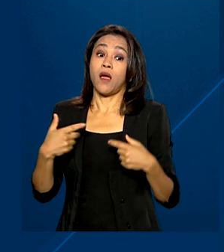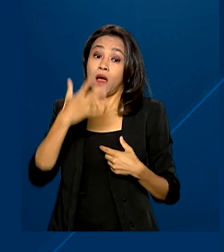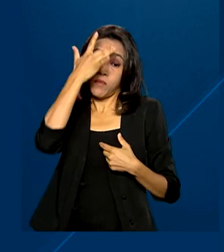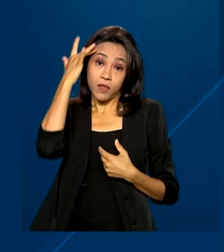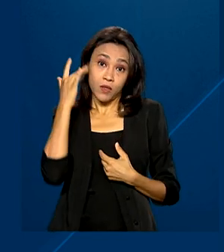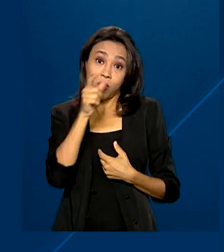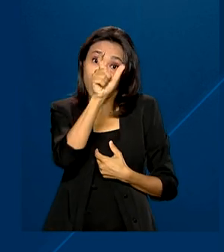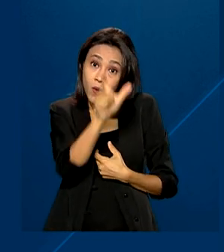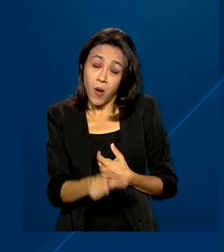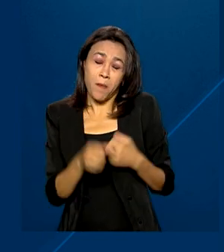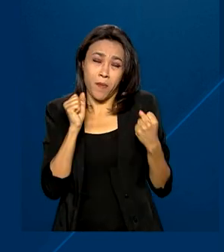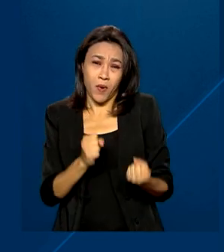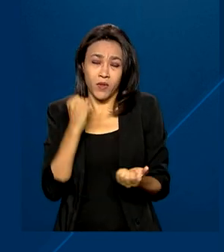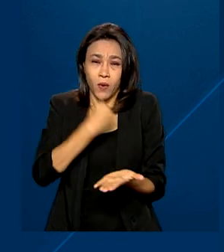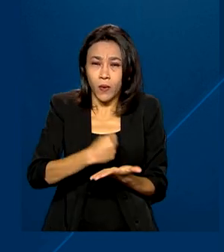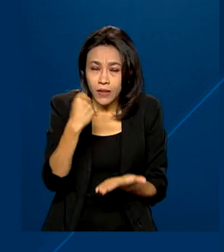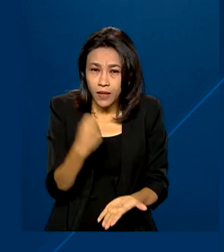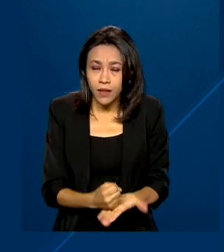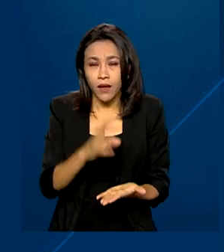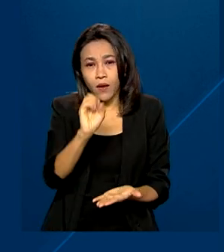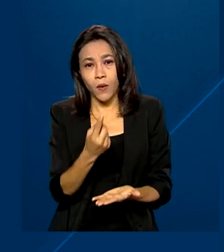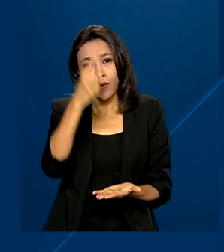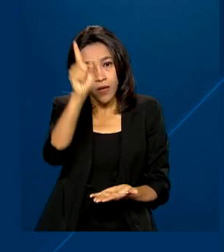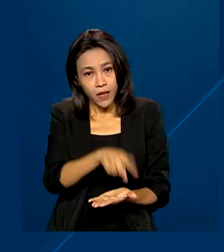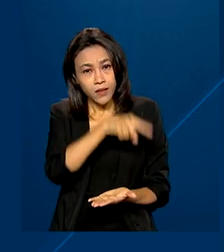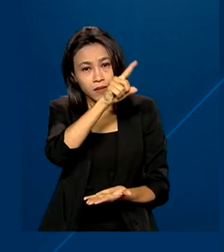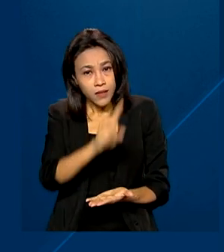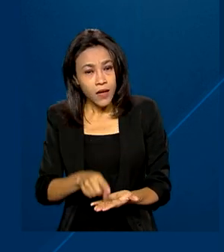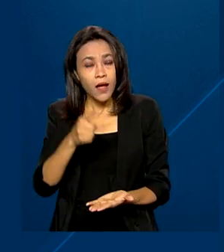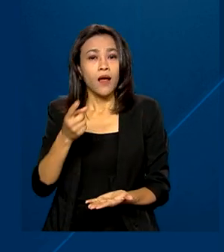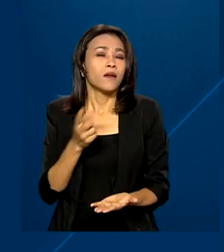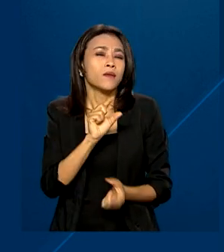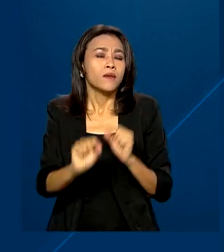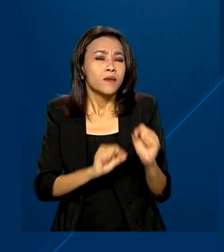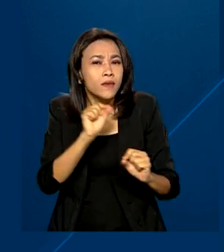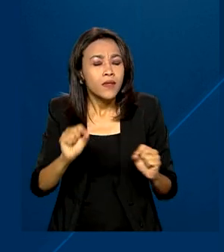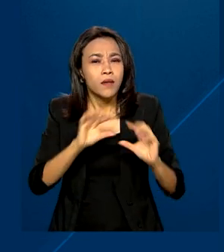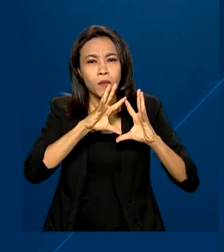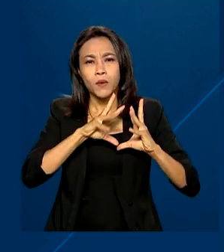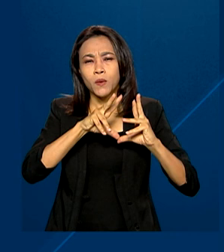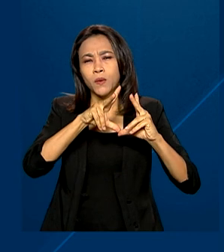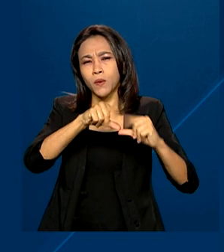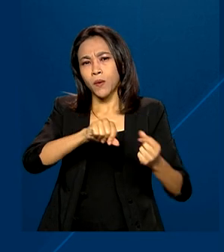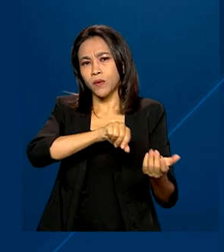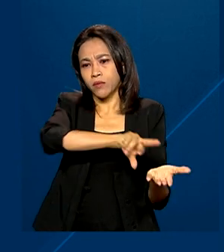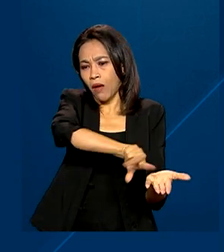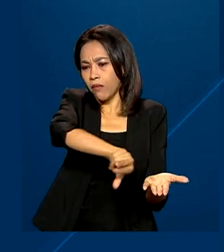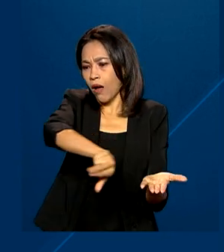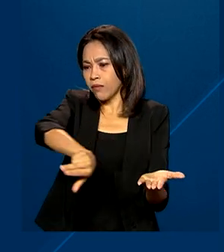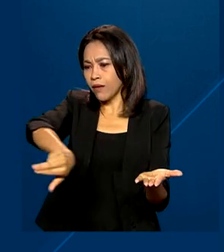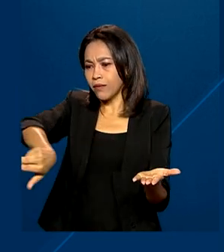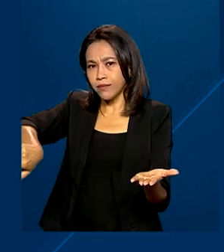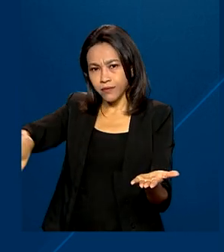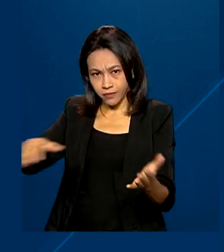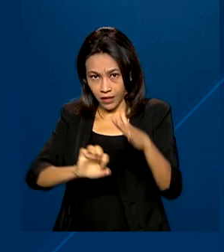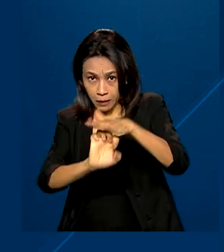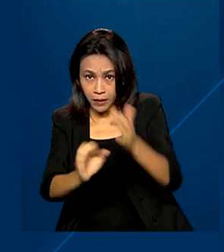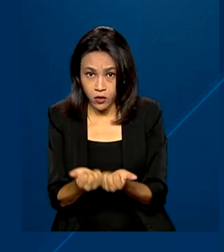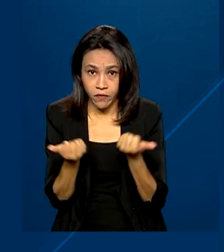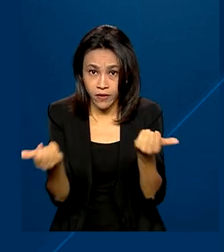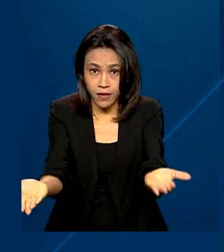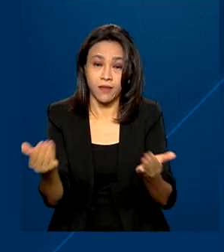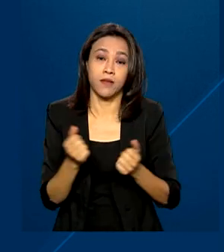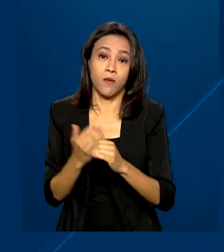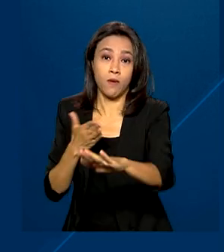poderá contratar ou cancelar um serviço por todos os canais disponibilizados pela empresa. O